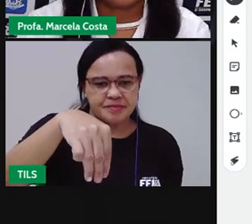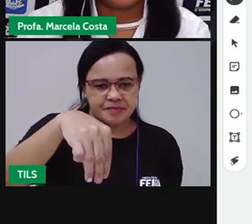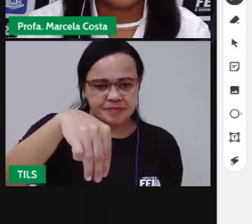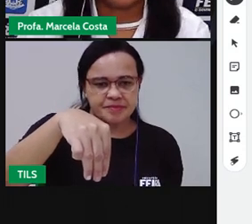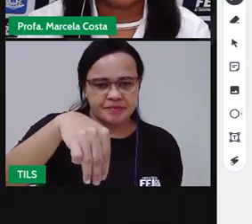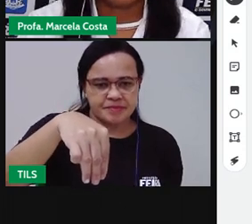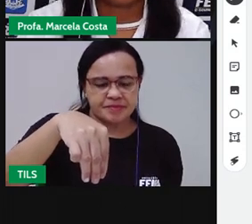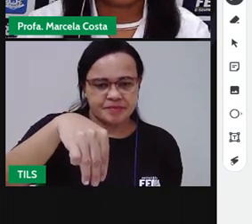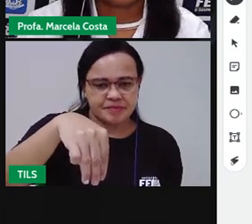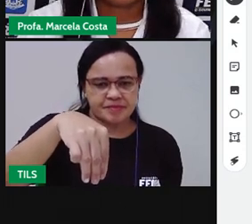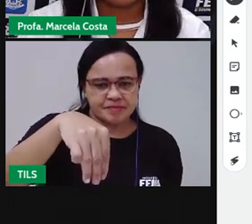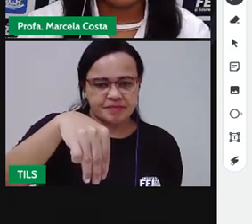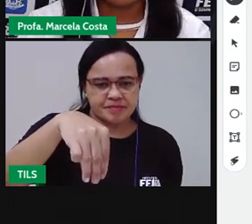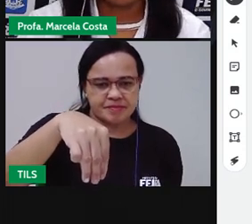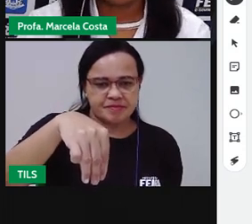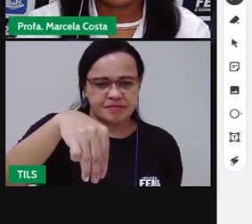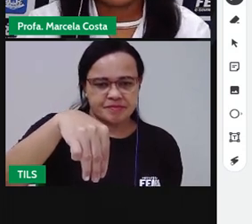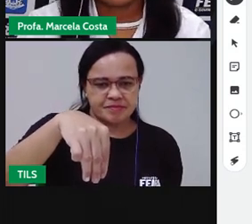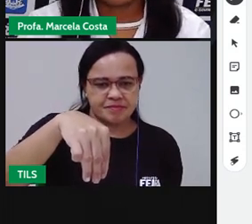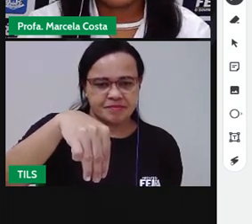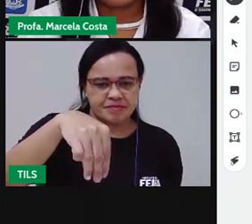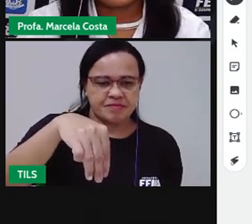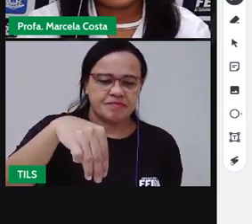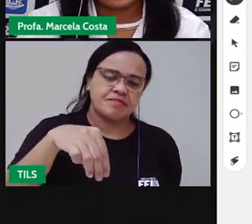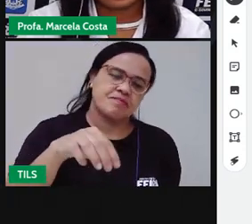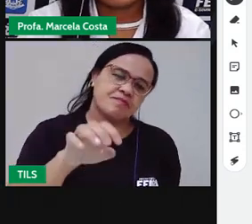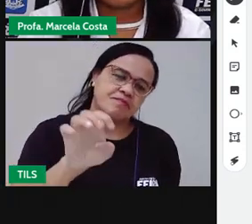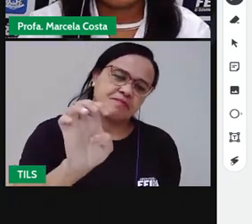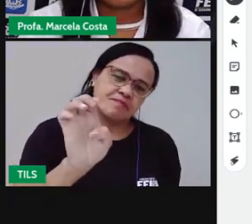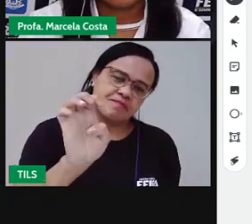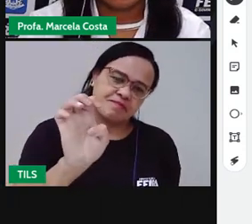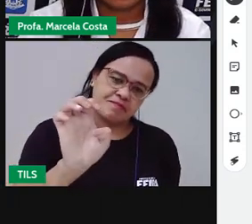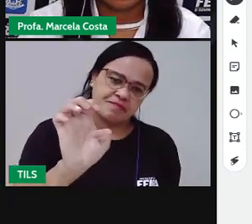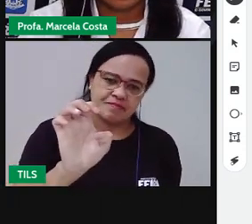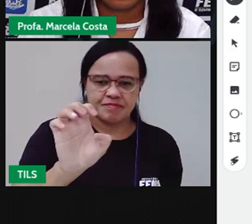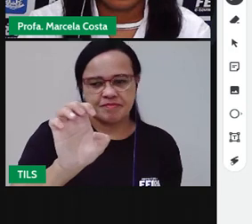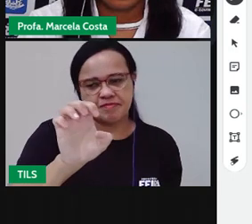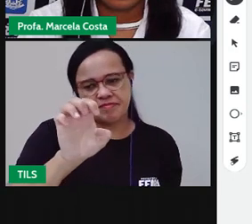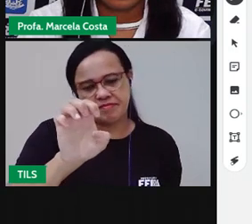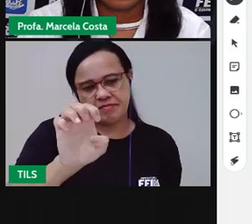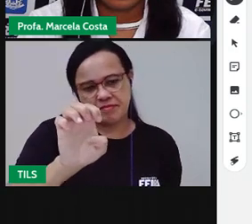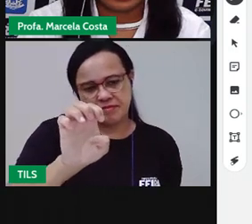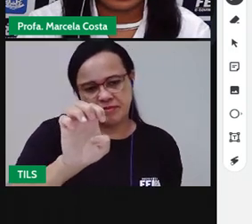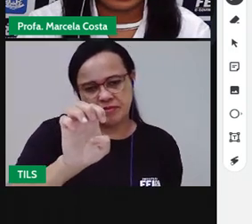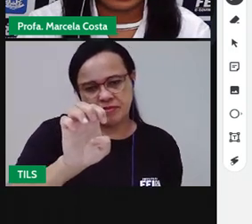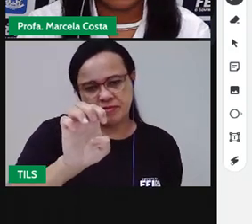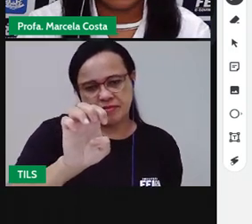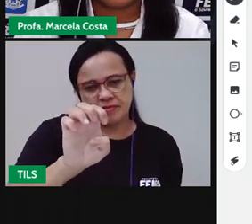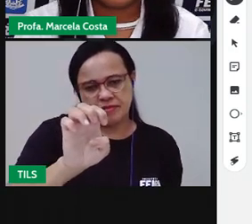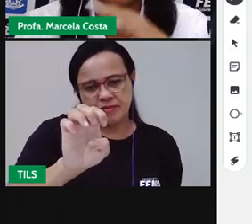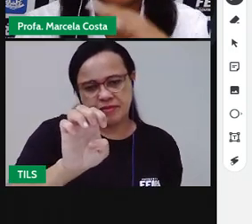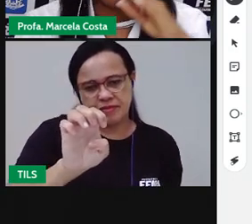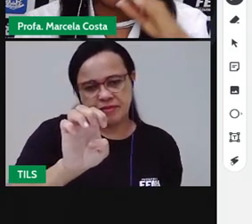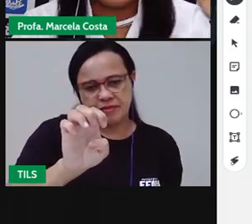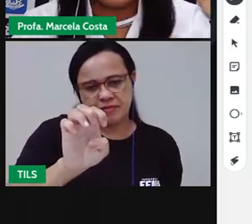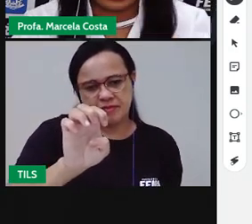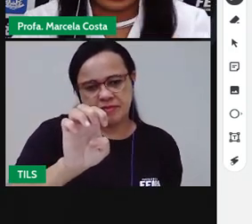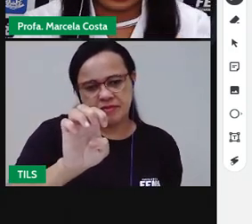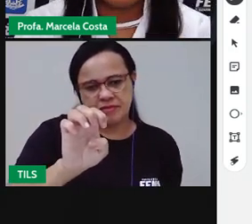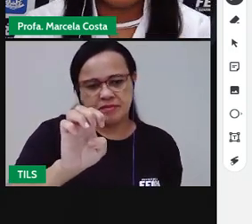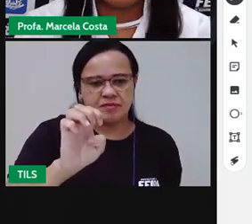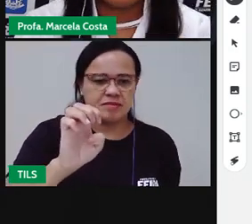Traçado reto. Agora, a letra E. Traçado reto para lado